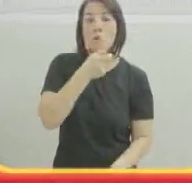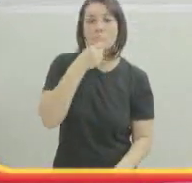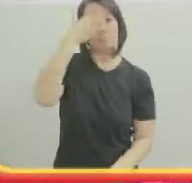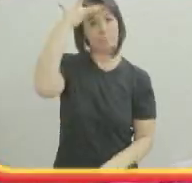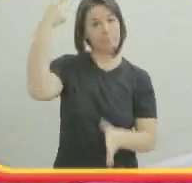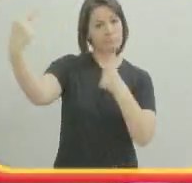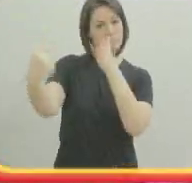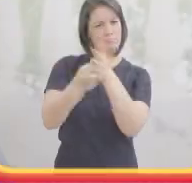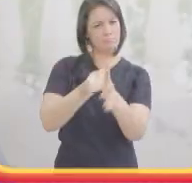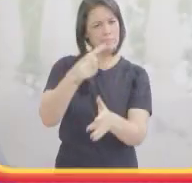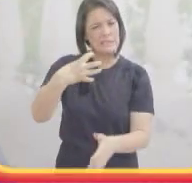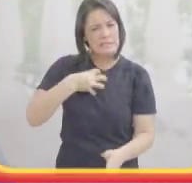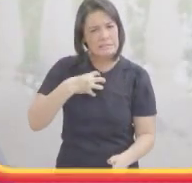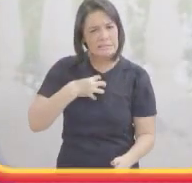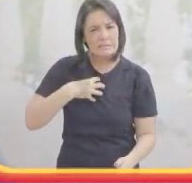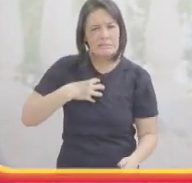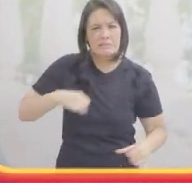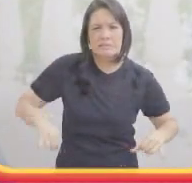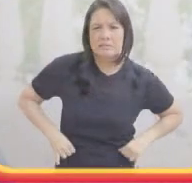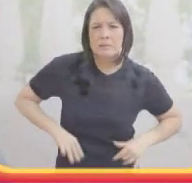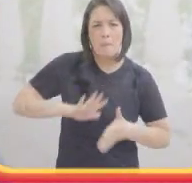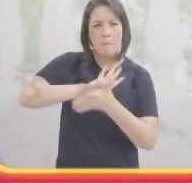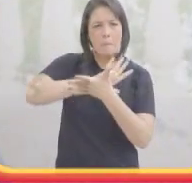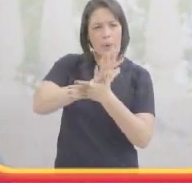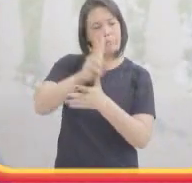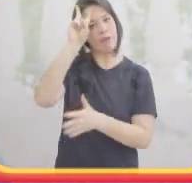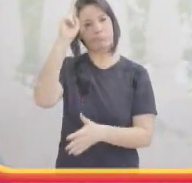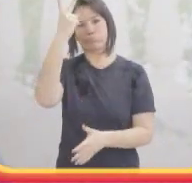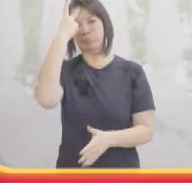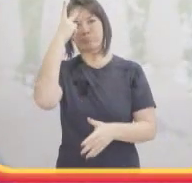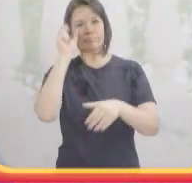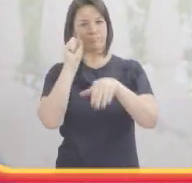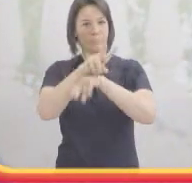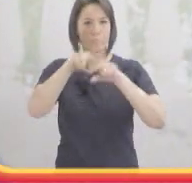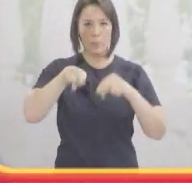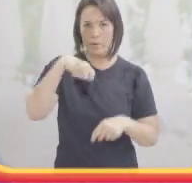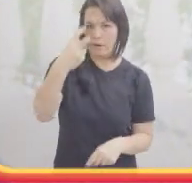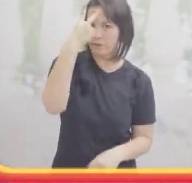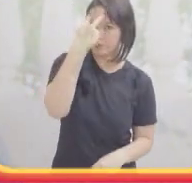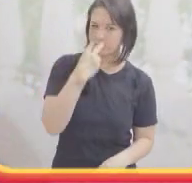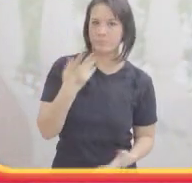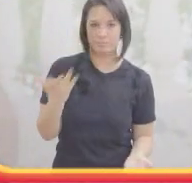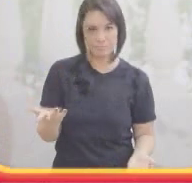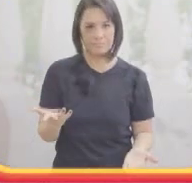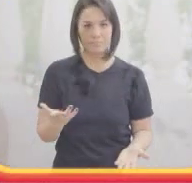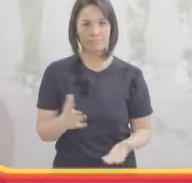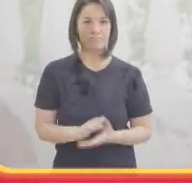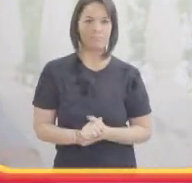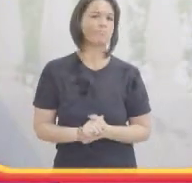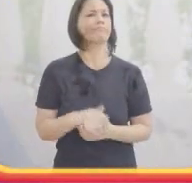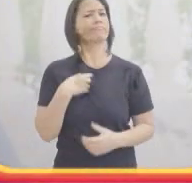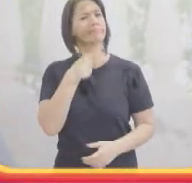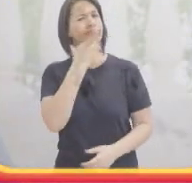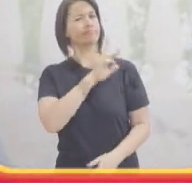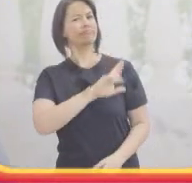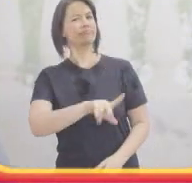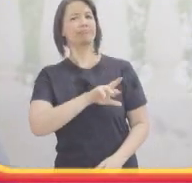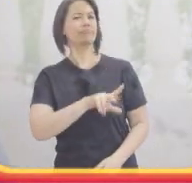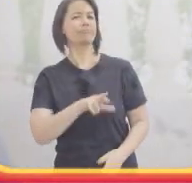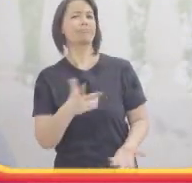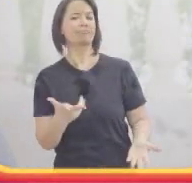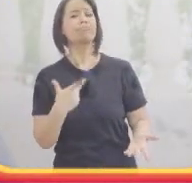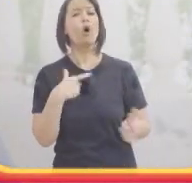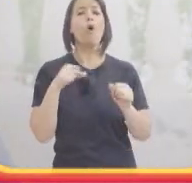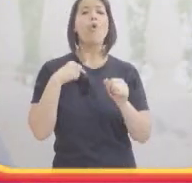rirem também, né. A comédia, as pessoas me perguntam, né, ah, você sofreu muito preconceito, você é deficiente visual e tal, e começar a ingressar na